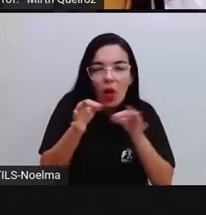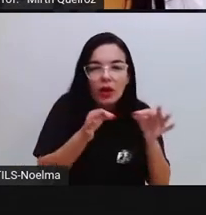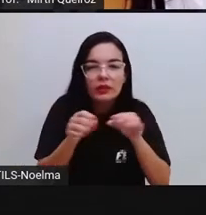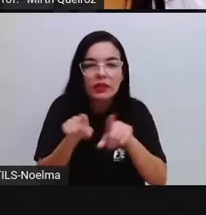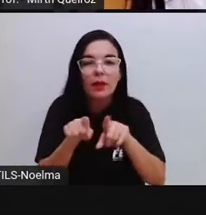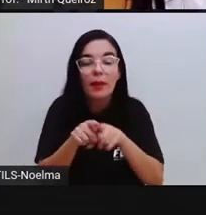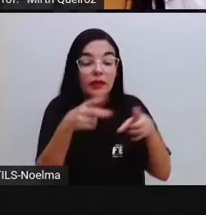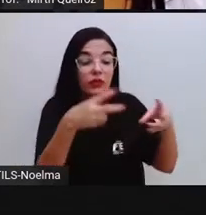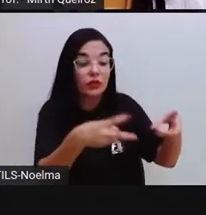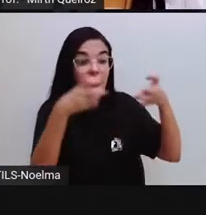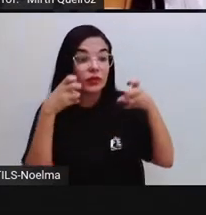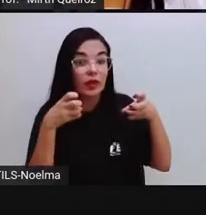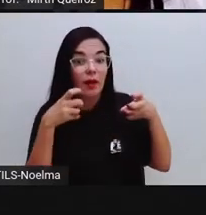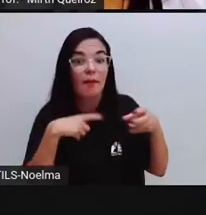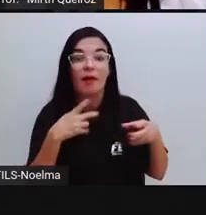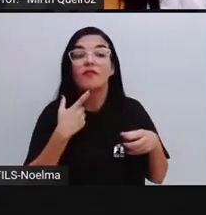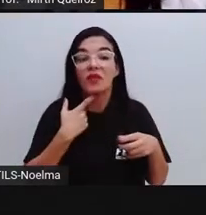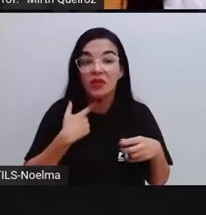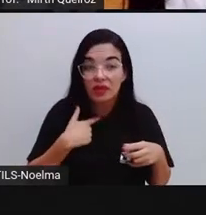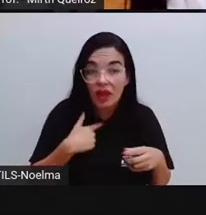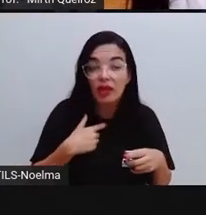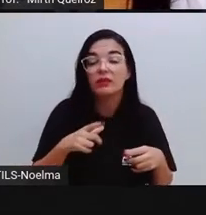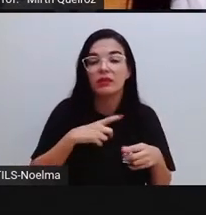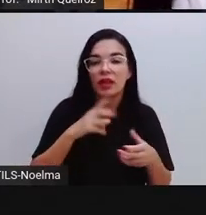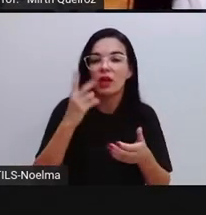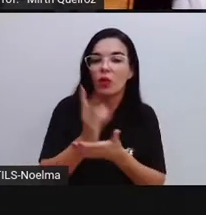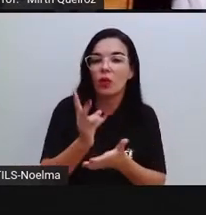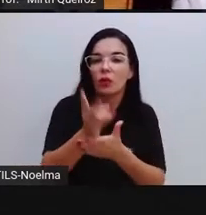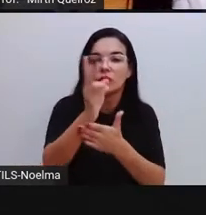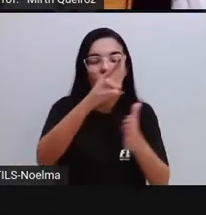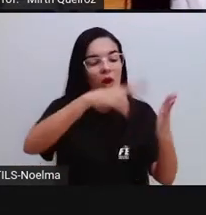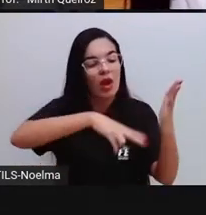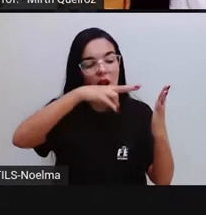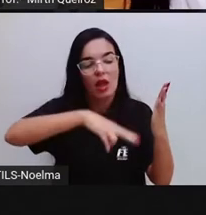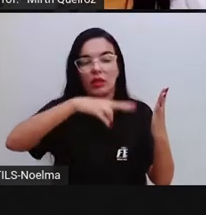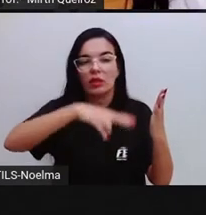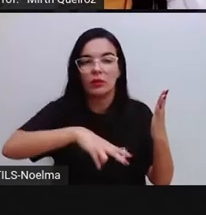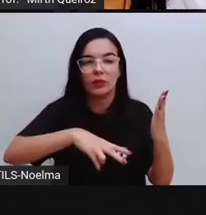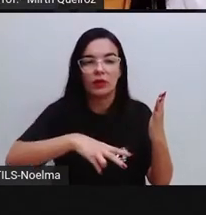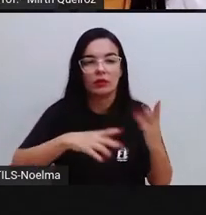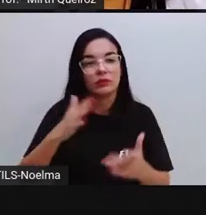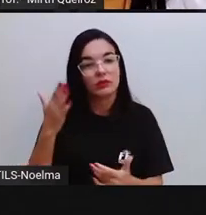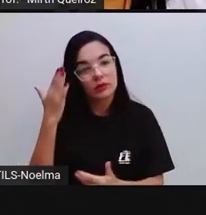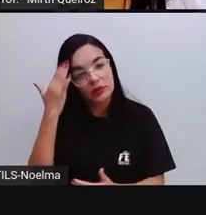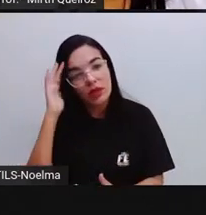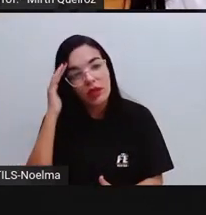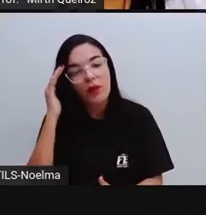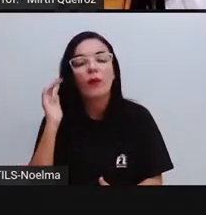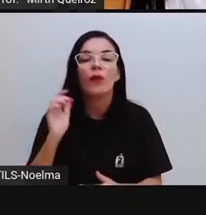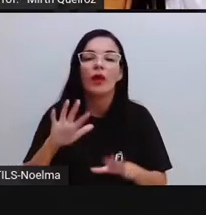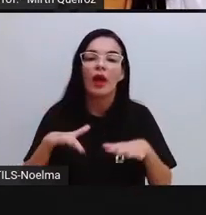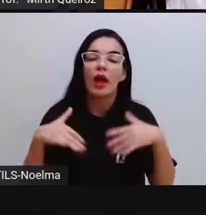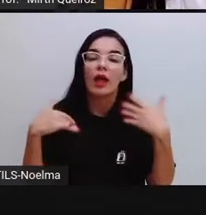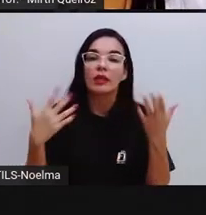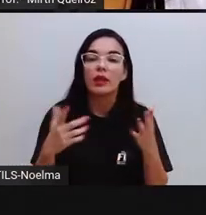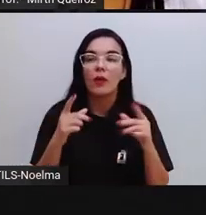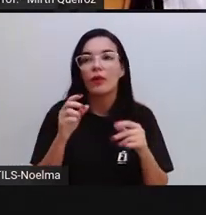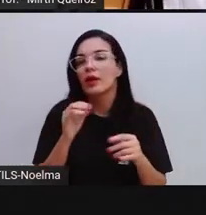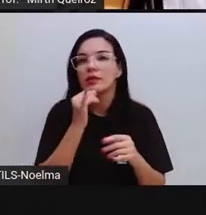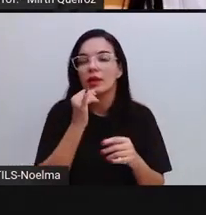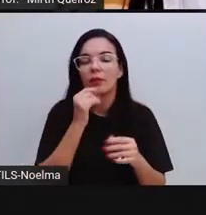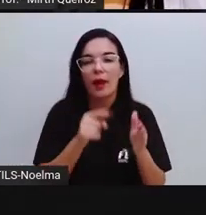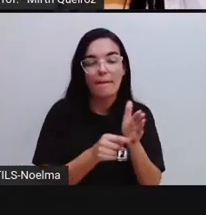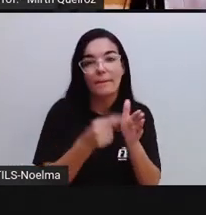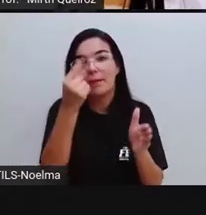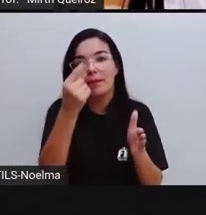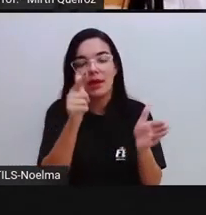a atenção do leitor e fazer com que ele continue a leitura. Então, vamos dizer que a primeira página,